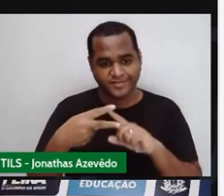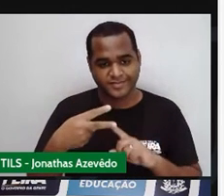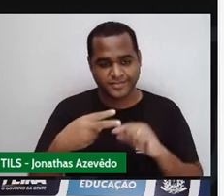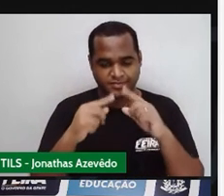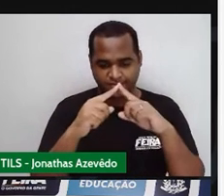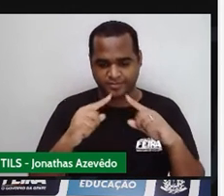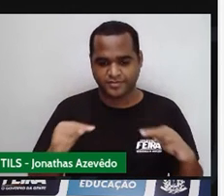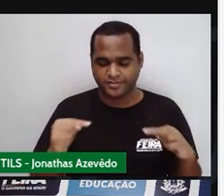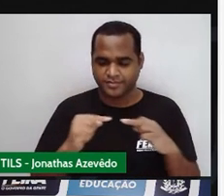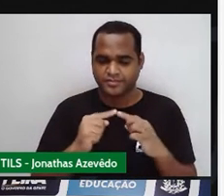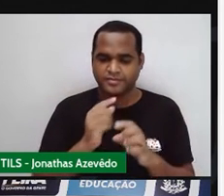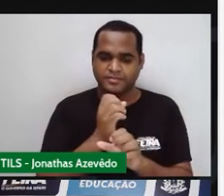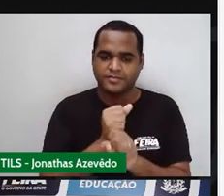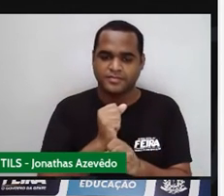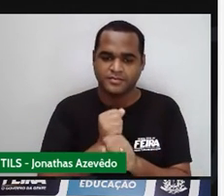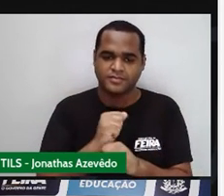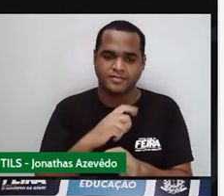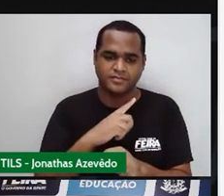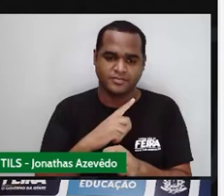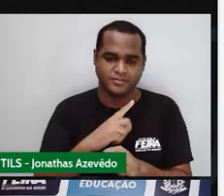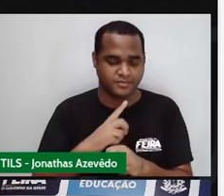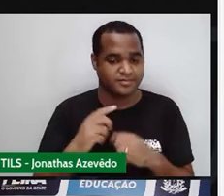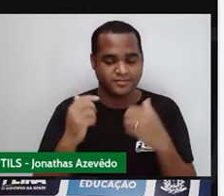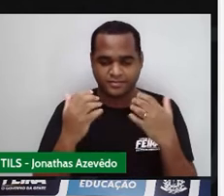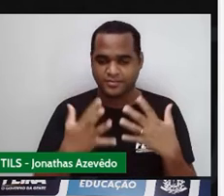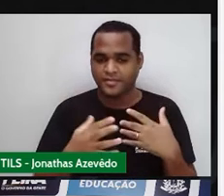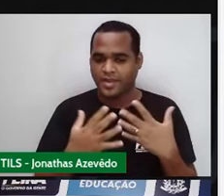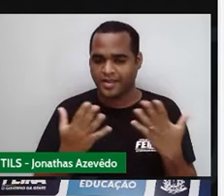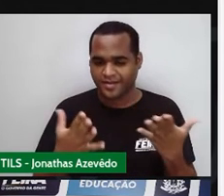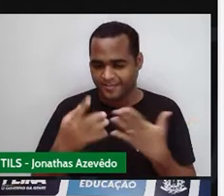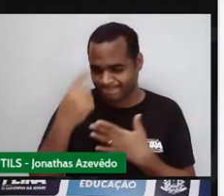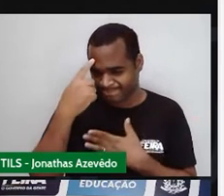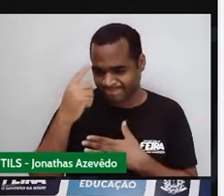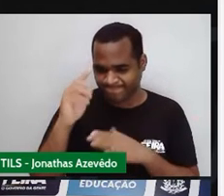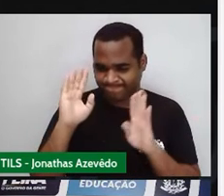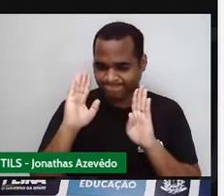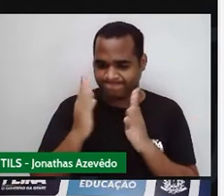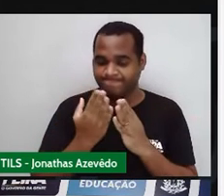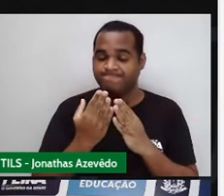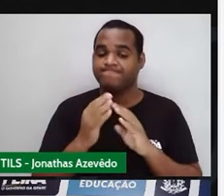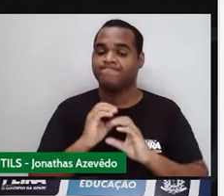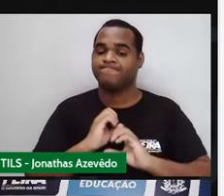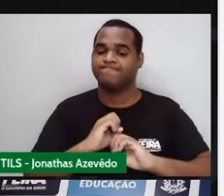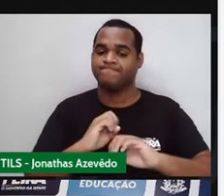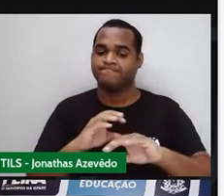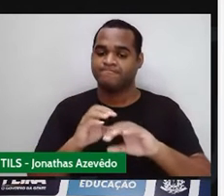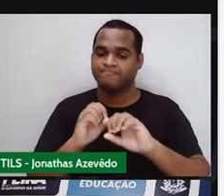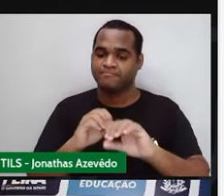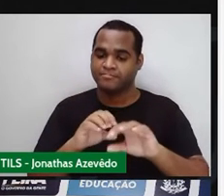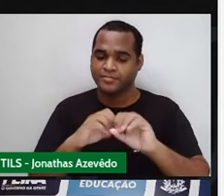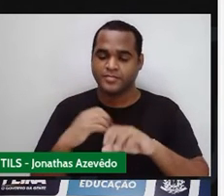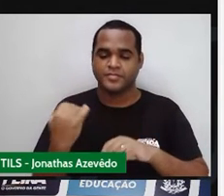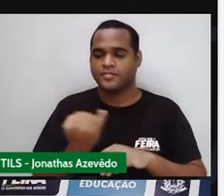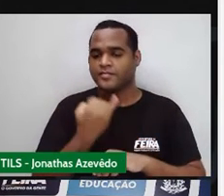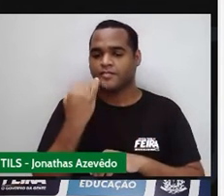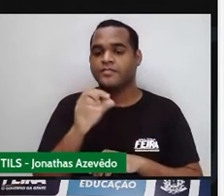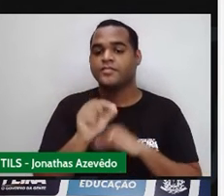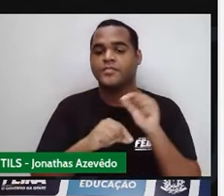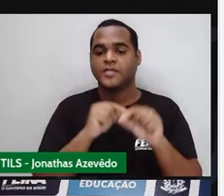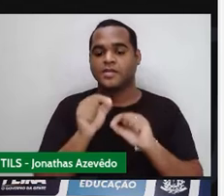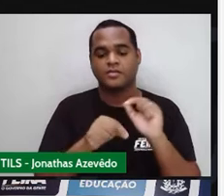tá? A gente vai ter uma aula específica só pra falar de como